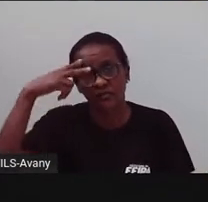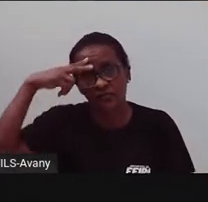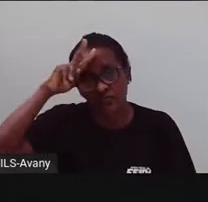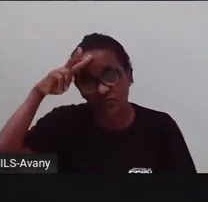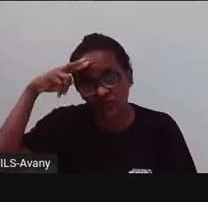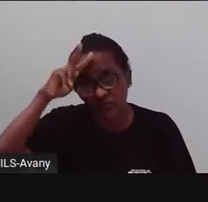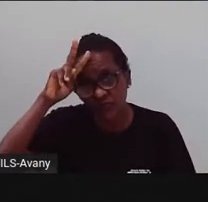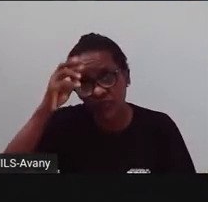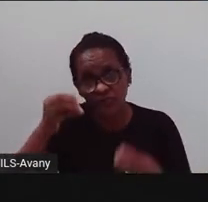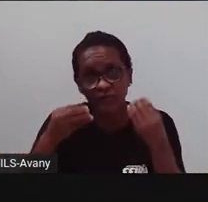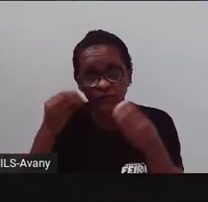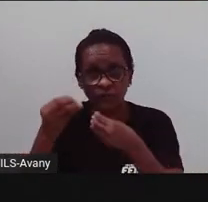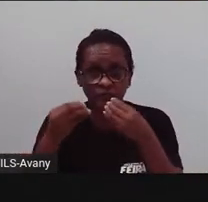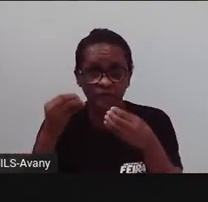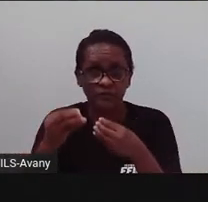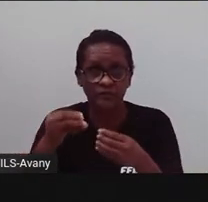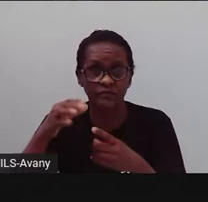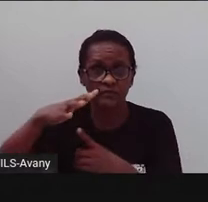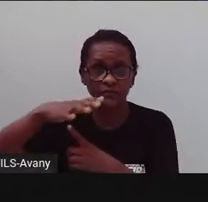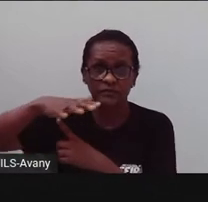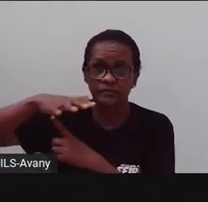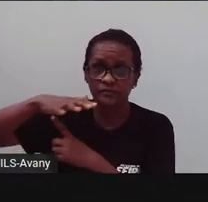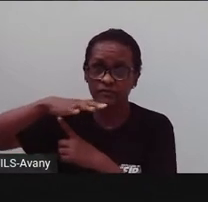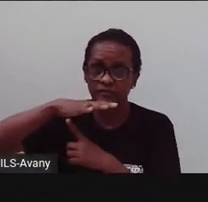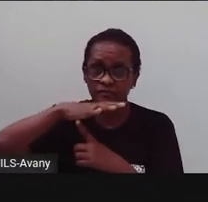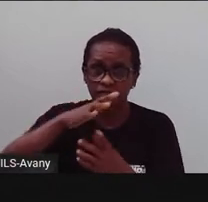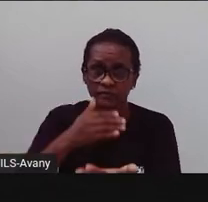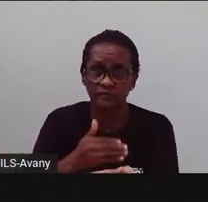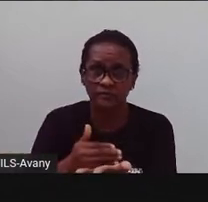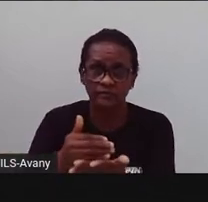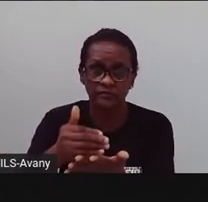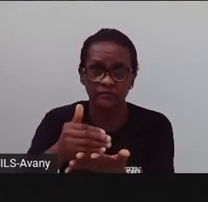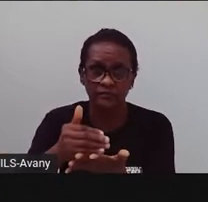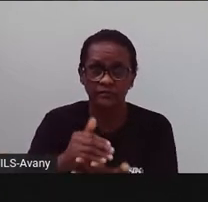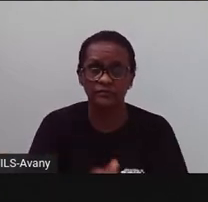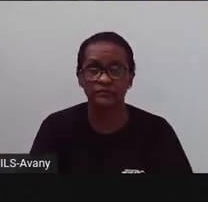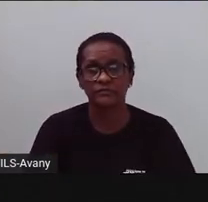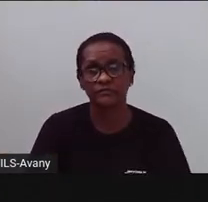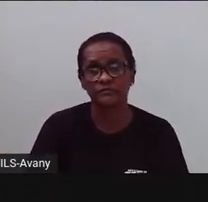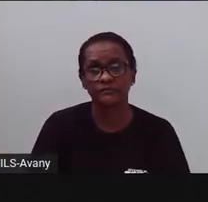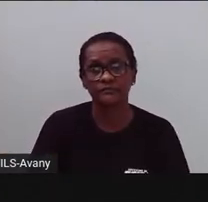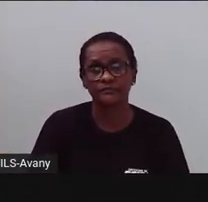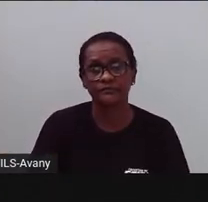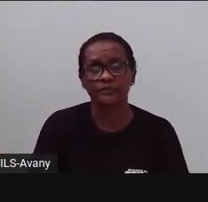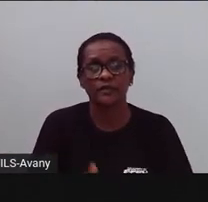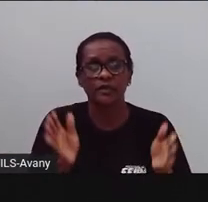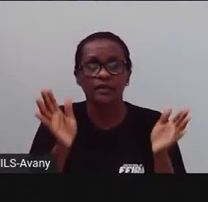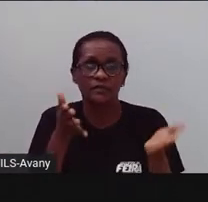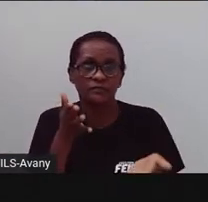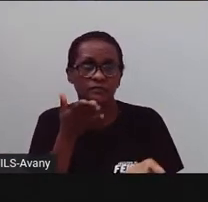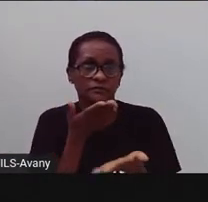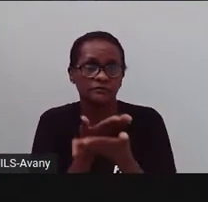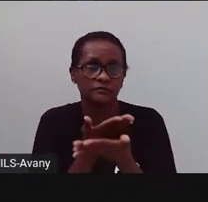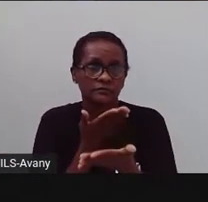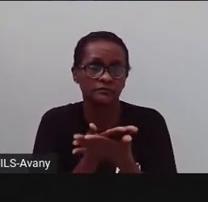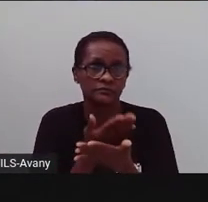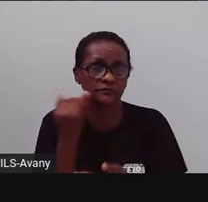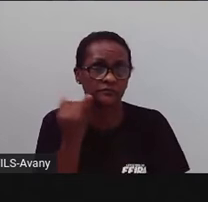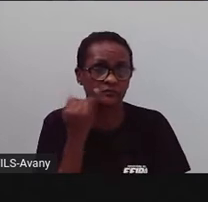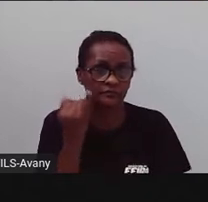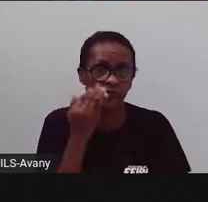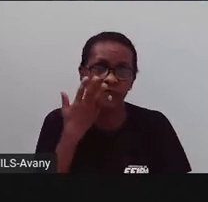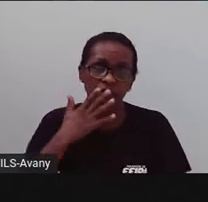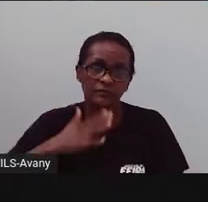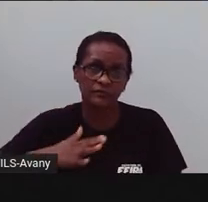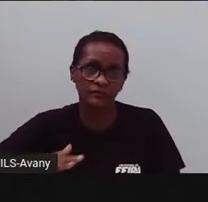surgiu a partir de uma feira. A gente vai ver isso nas próximas aulas, mas essa aula é interessante para vocês, crianças,